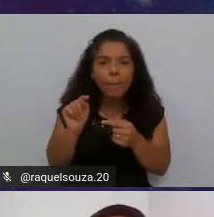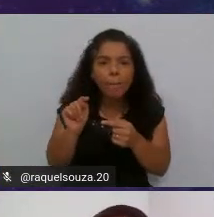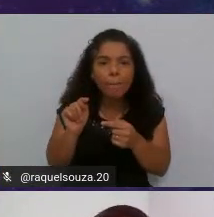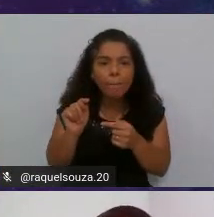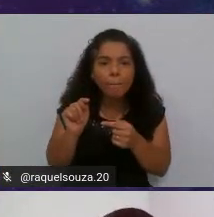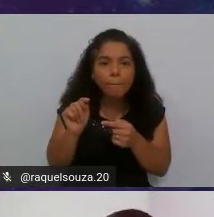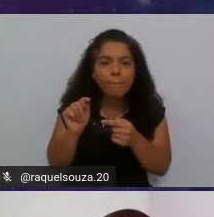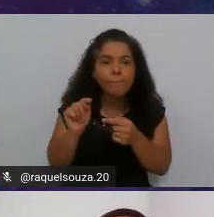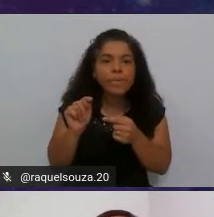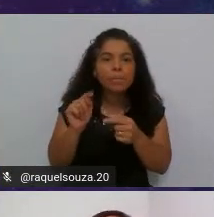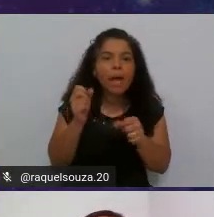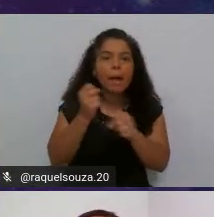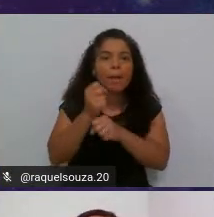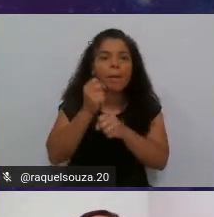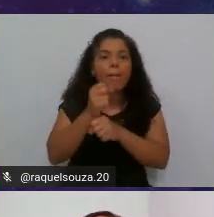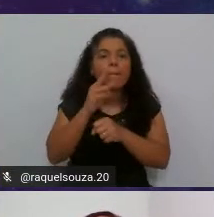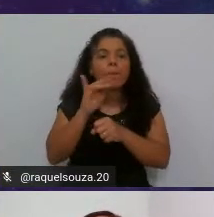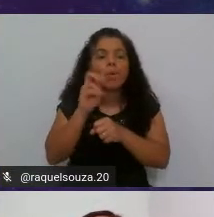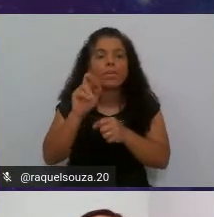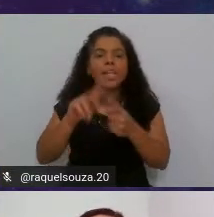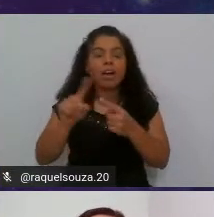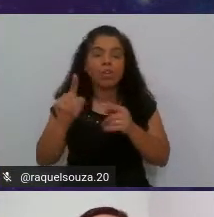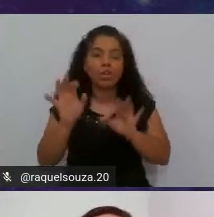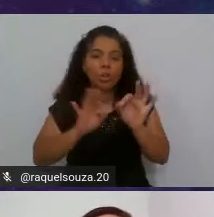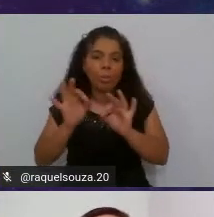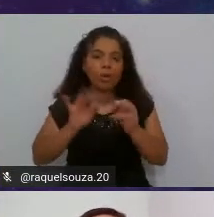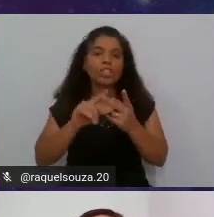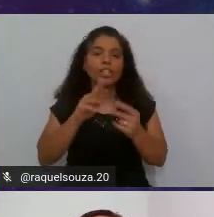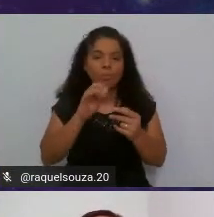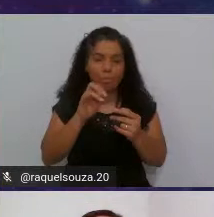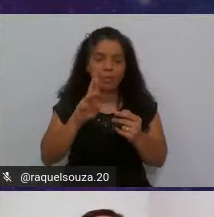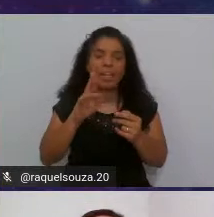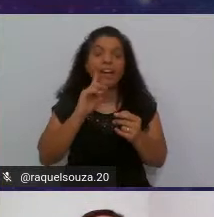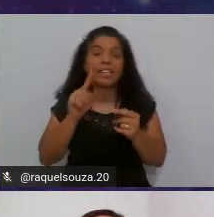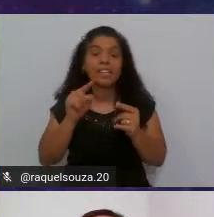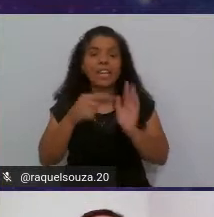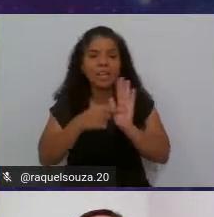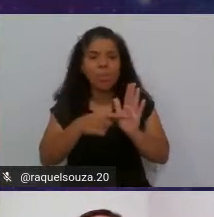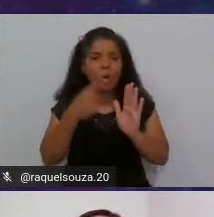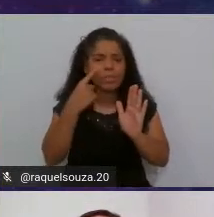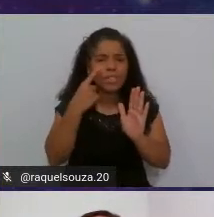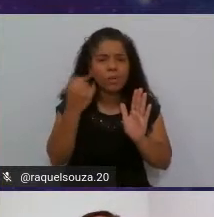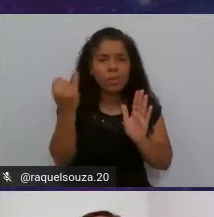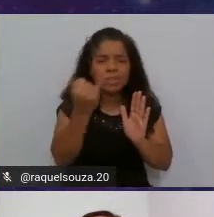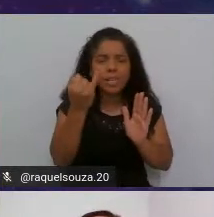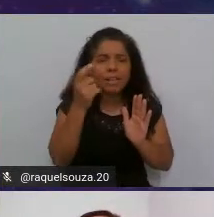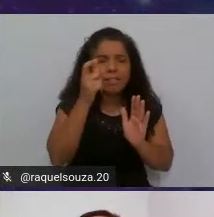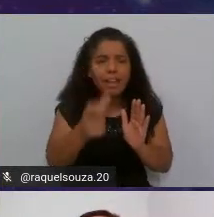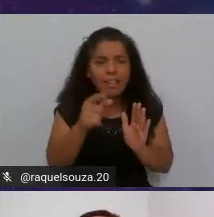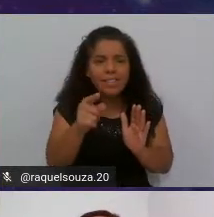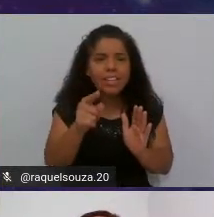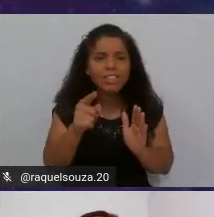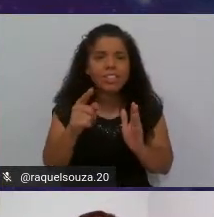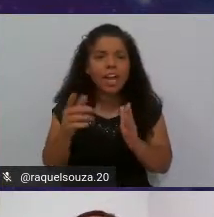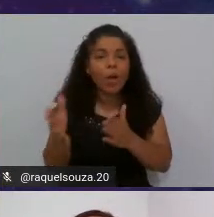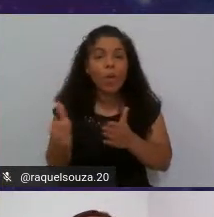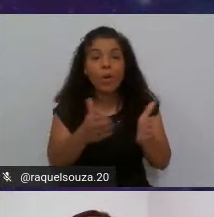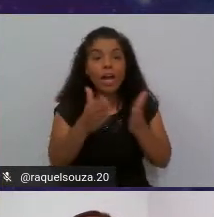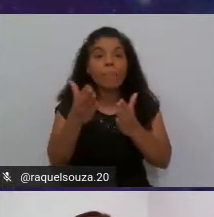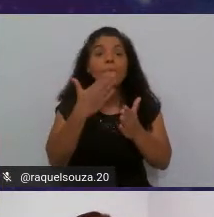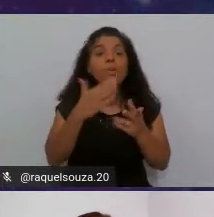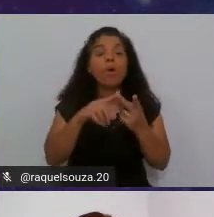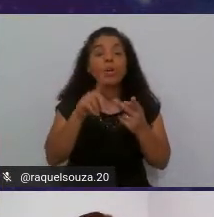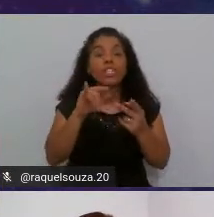para buildar o nosso projeto anteriormente mas aqui ele mostra uma coisa bem interessante que é o caminho onde o diretório vai ser